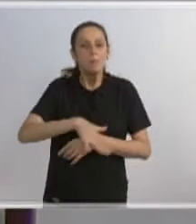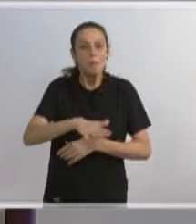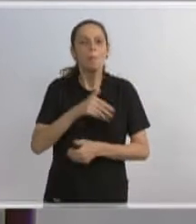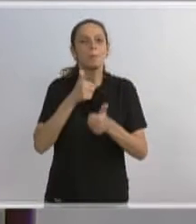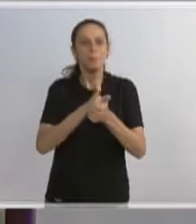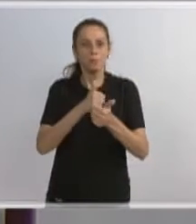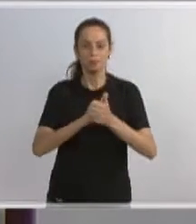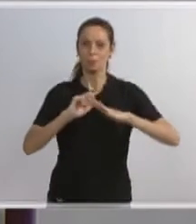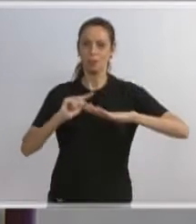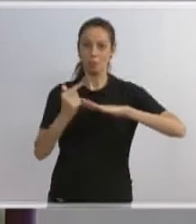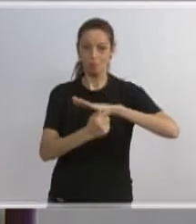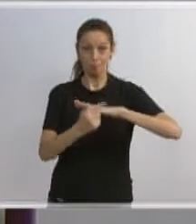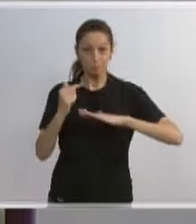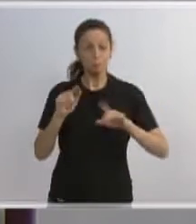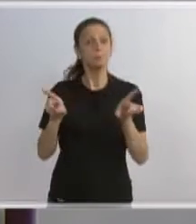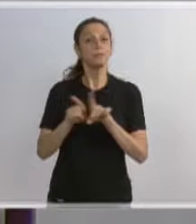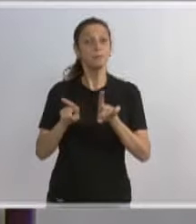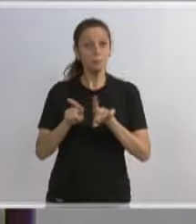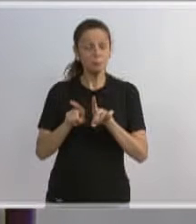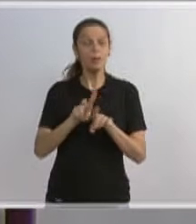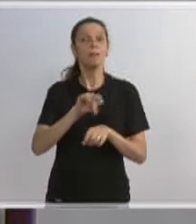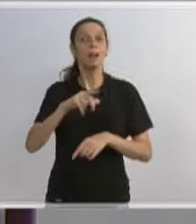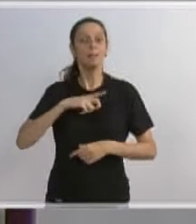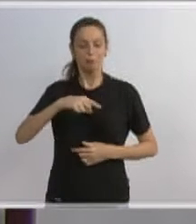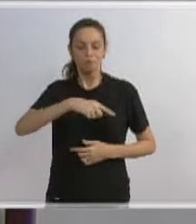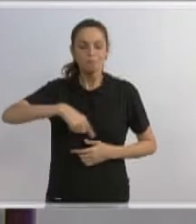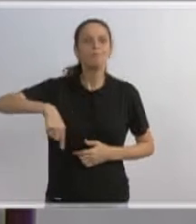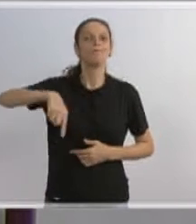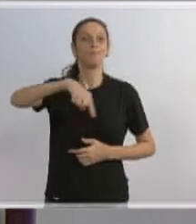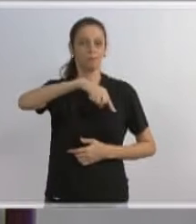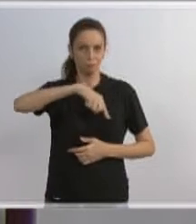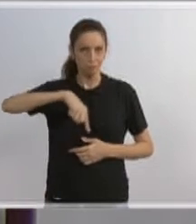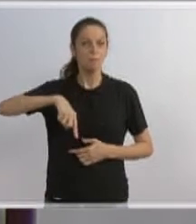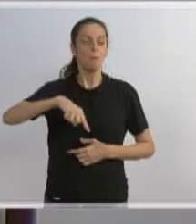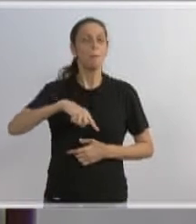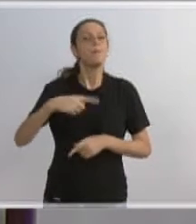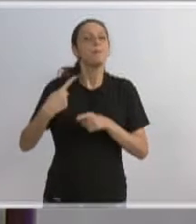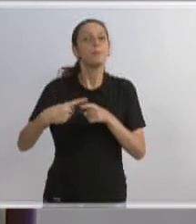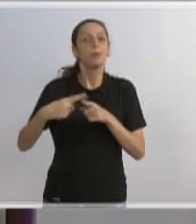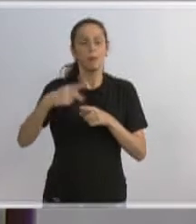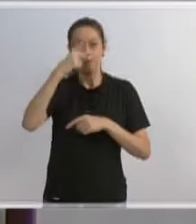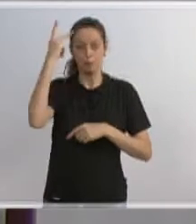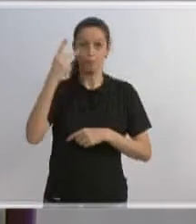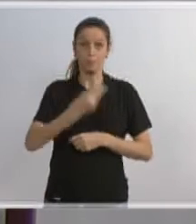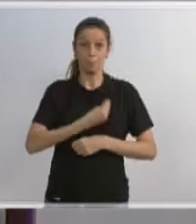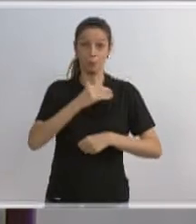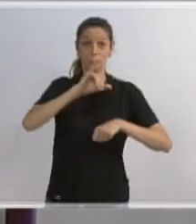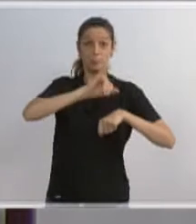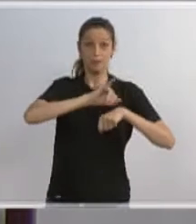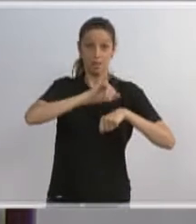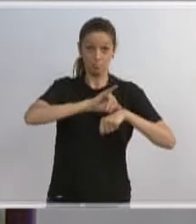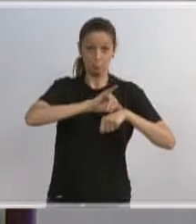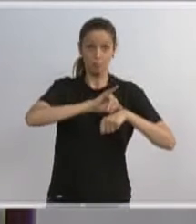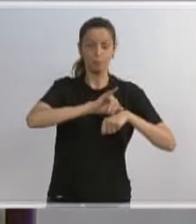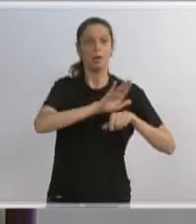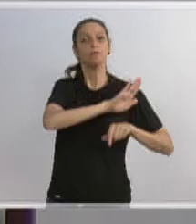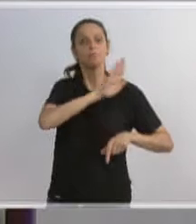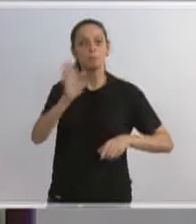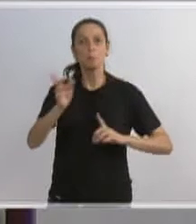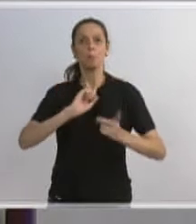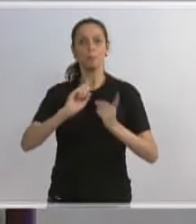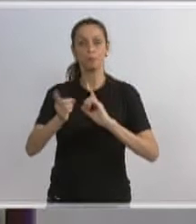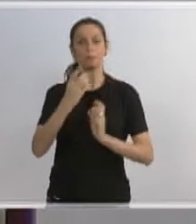vai ter rotatórias ali, porque se nós pararmos para analisar, quem sai do centro para a direção da BR-470,